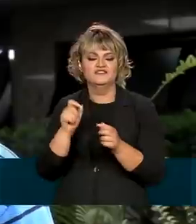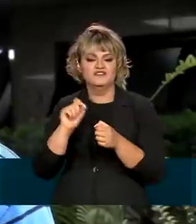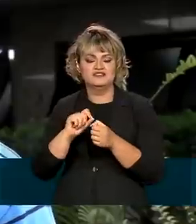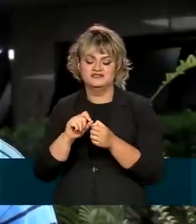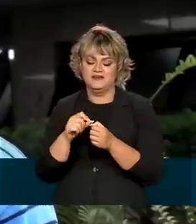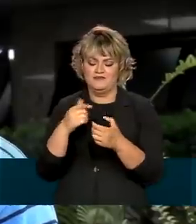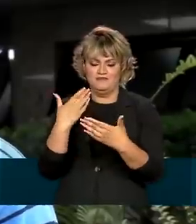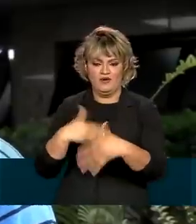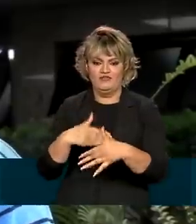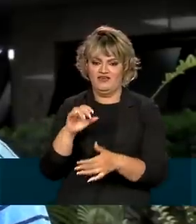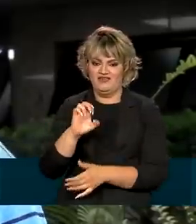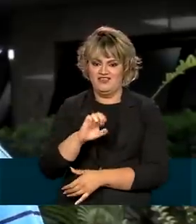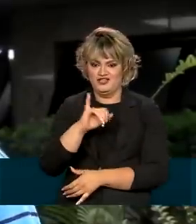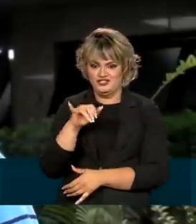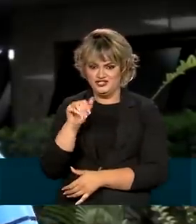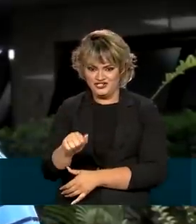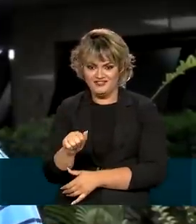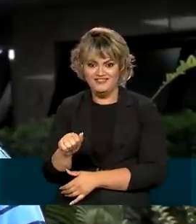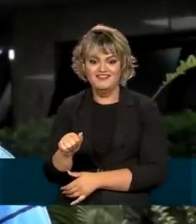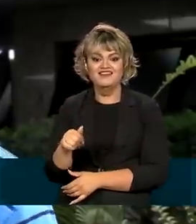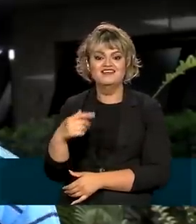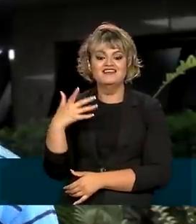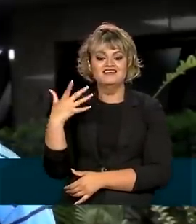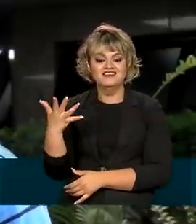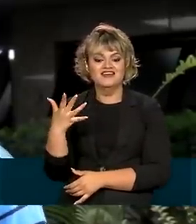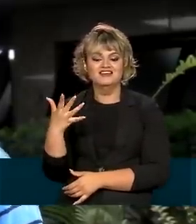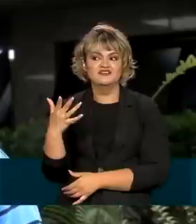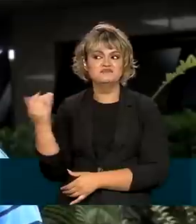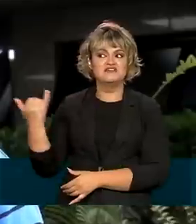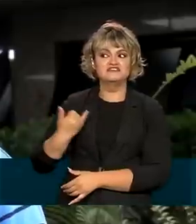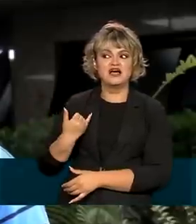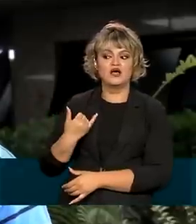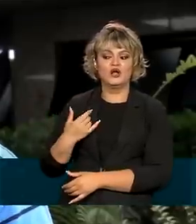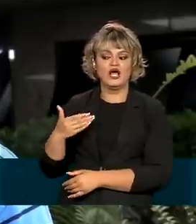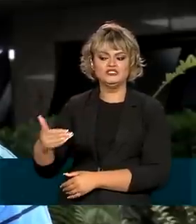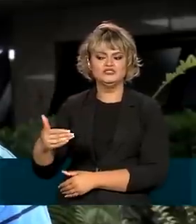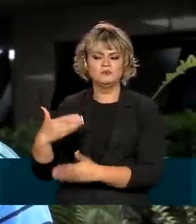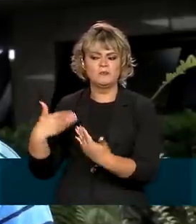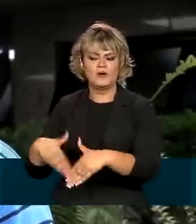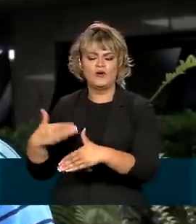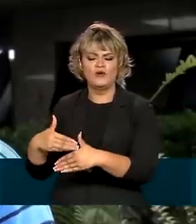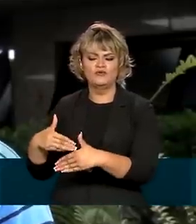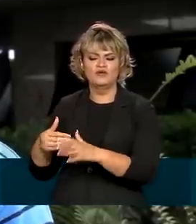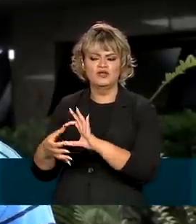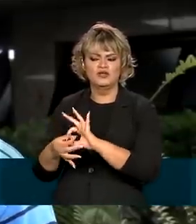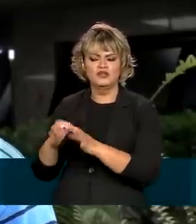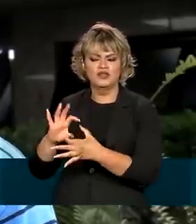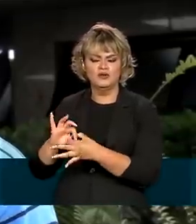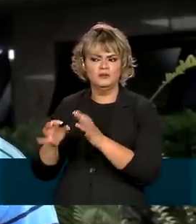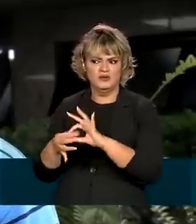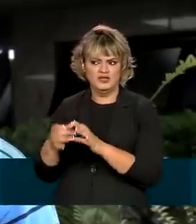e um bom dia, disseram para mim que tinha uma prova da Olimpíada.